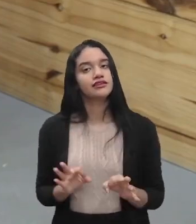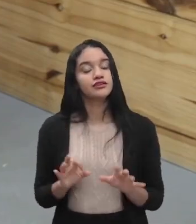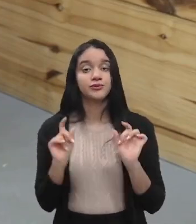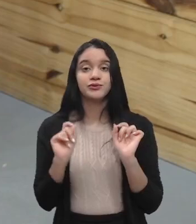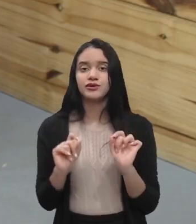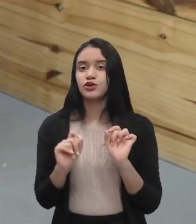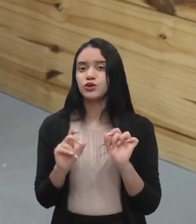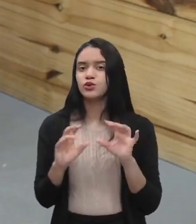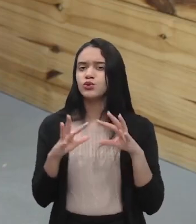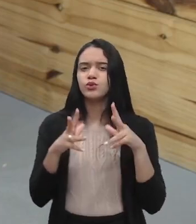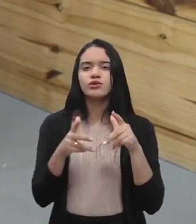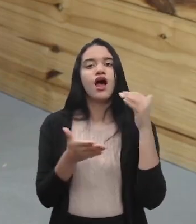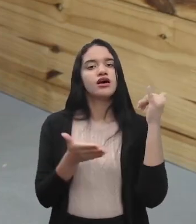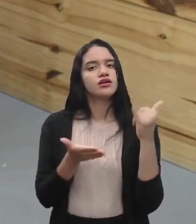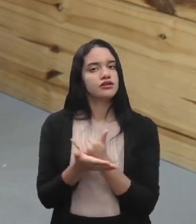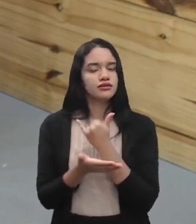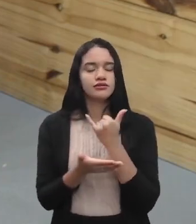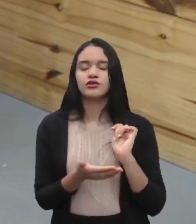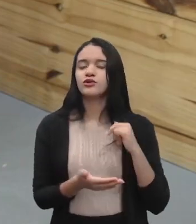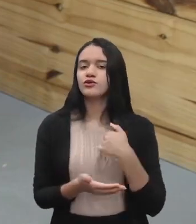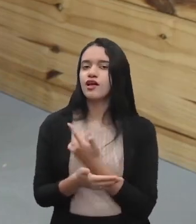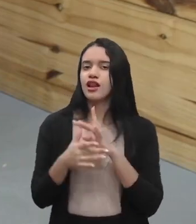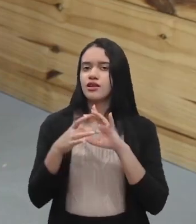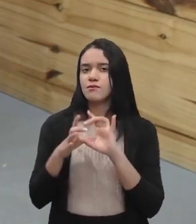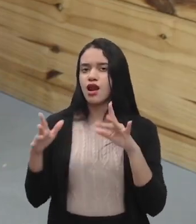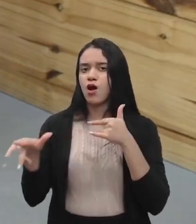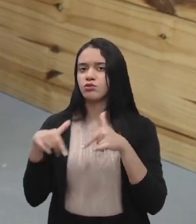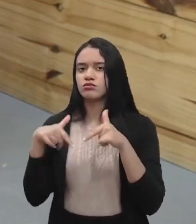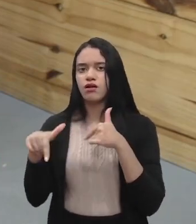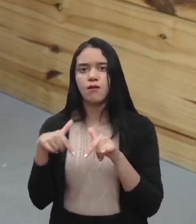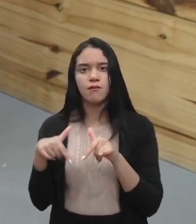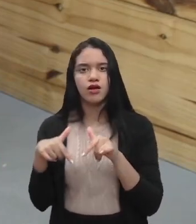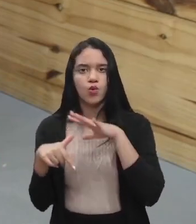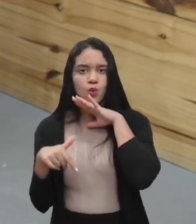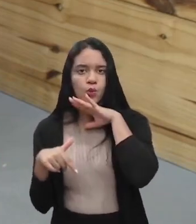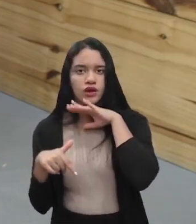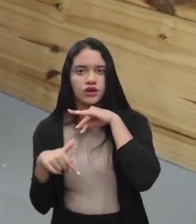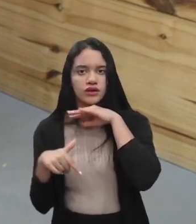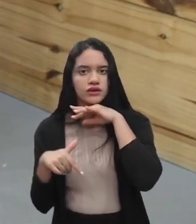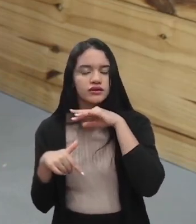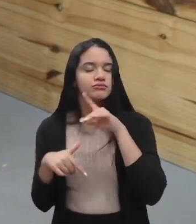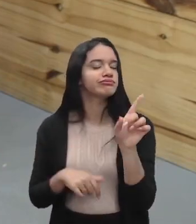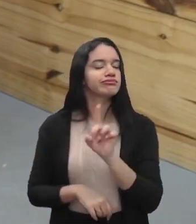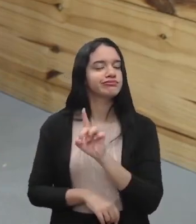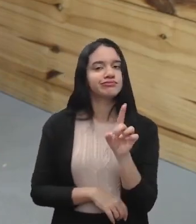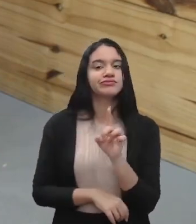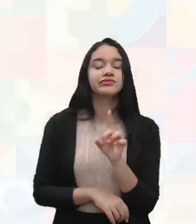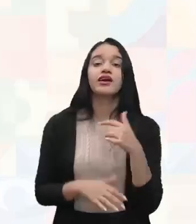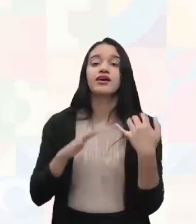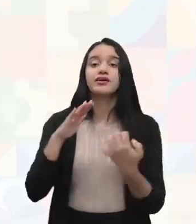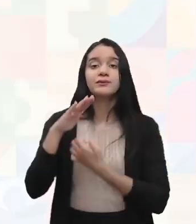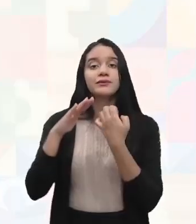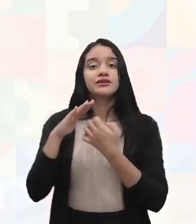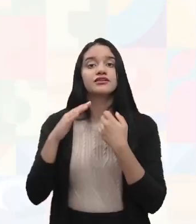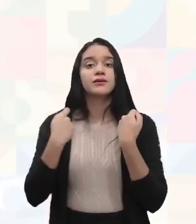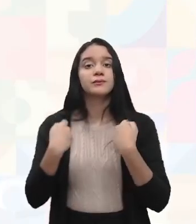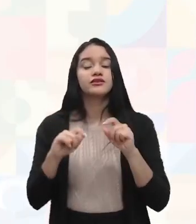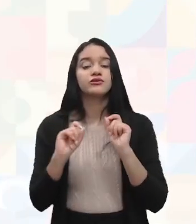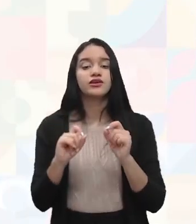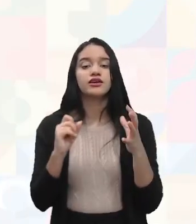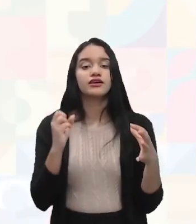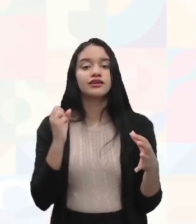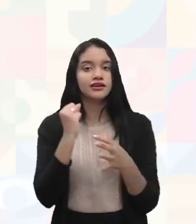todo mundo assinando a gente não vai liberar um serviço mal feito. E também, olha, a empresa precisa garantir